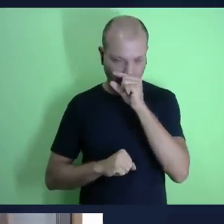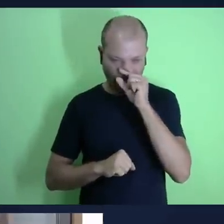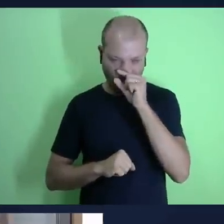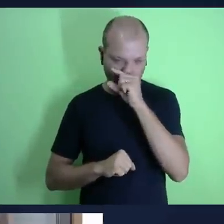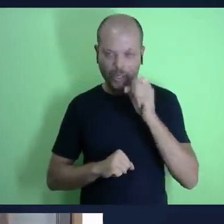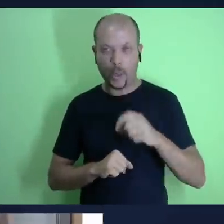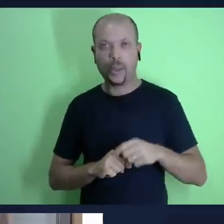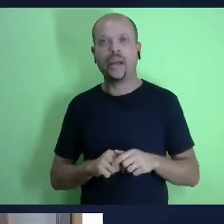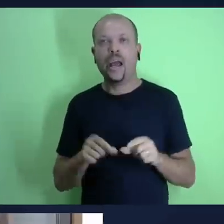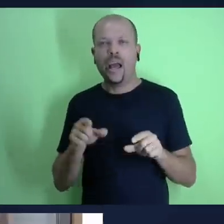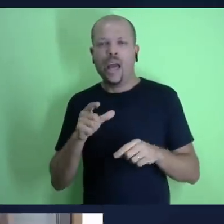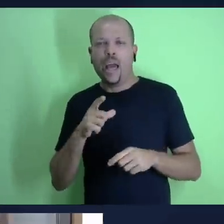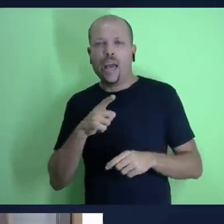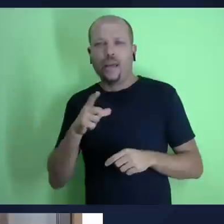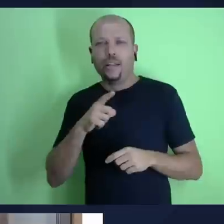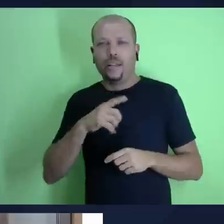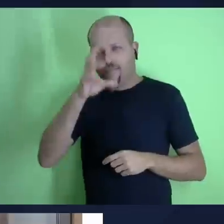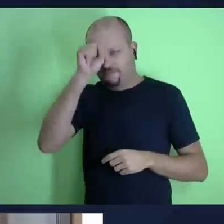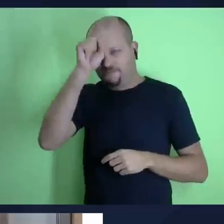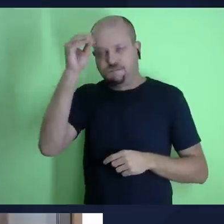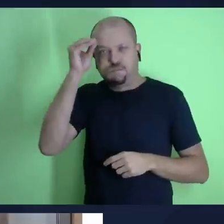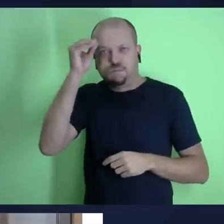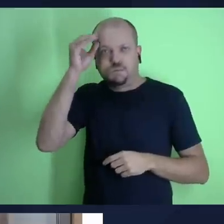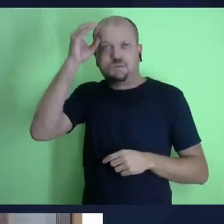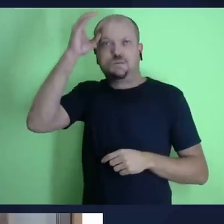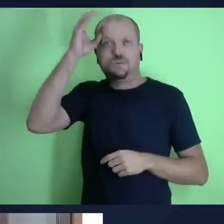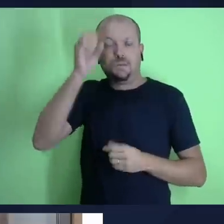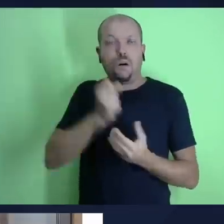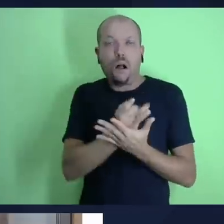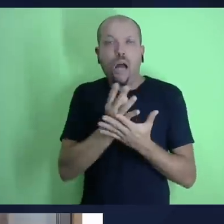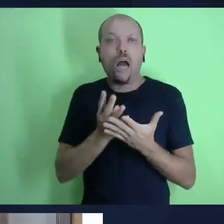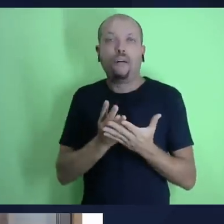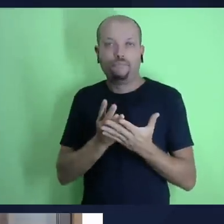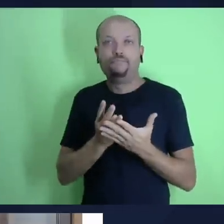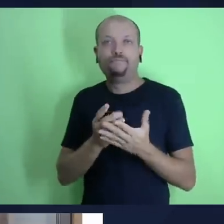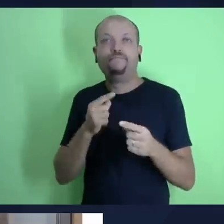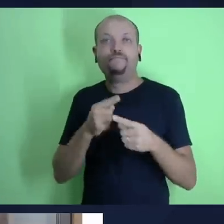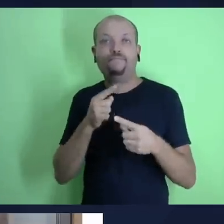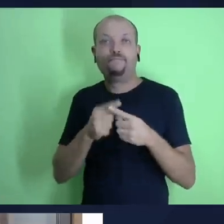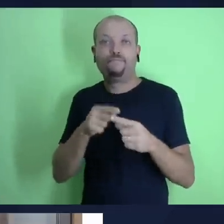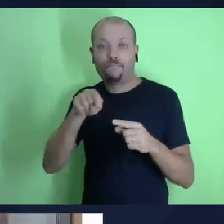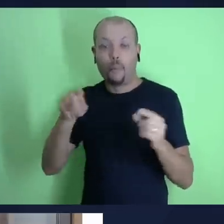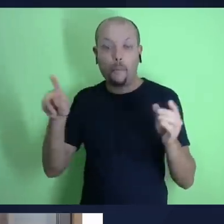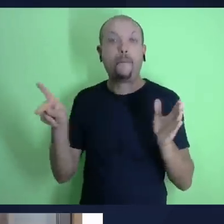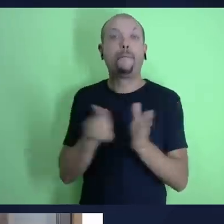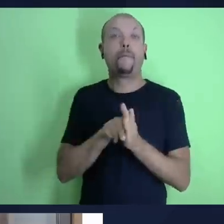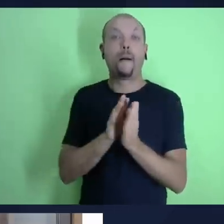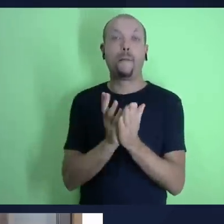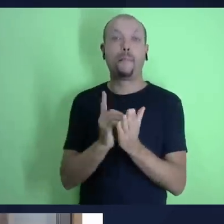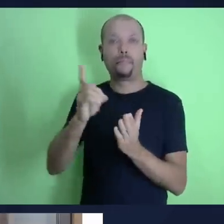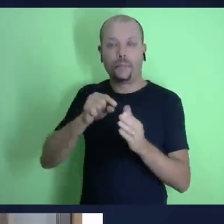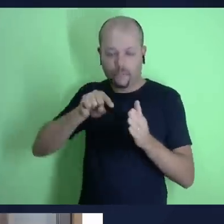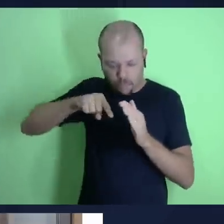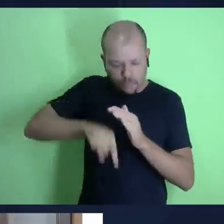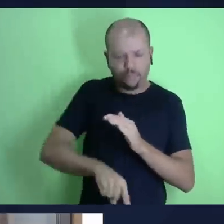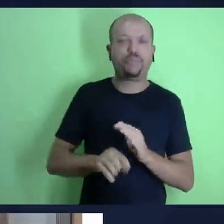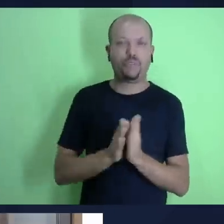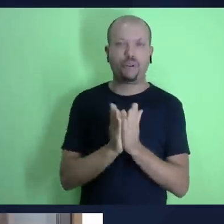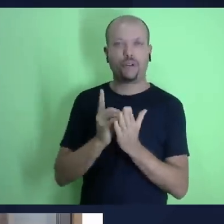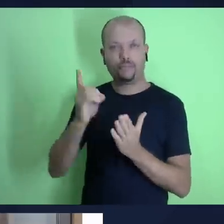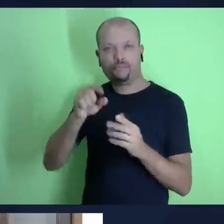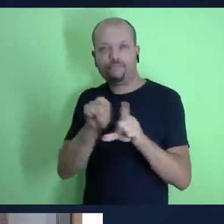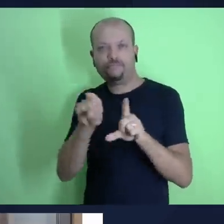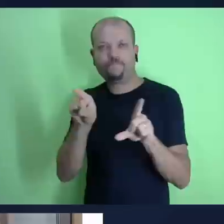sido é enriquecidos pelo estudo da lição da escola sabatina que na verdade é um estudo da própria